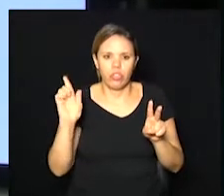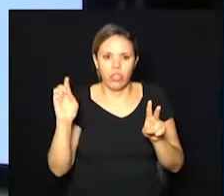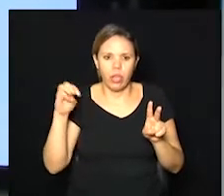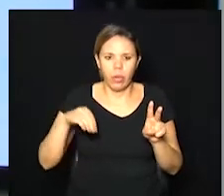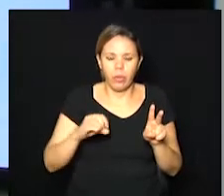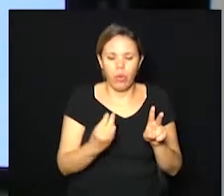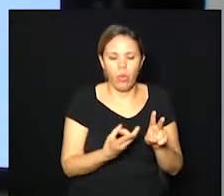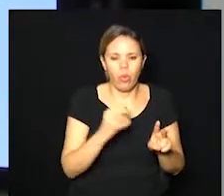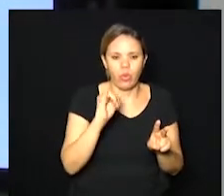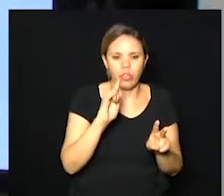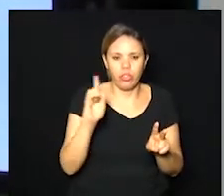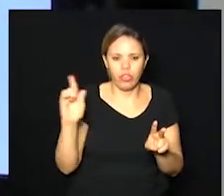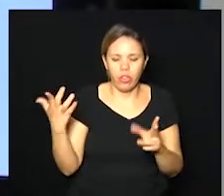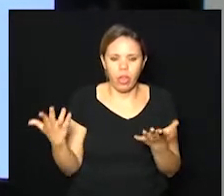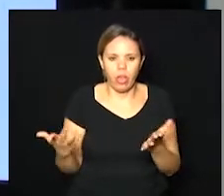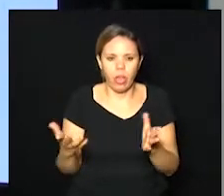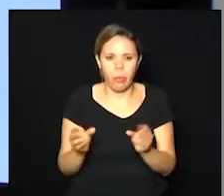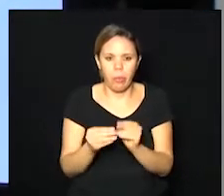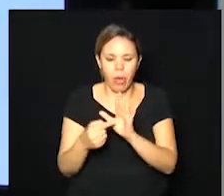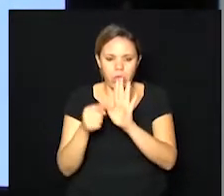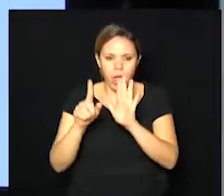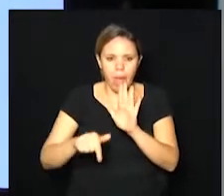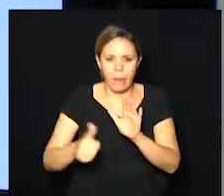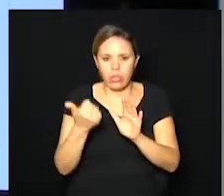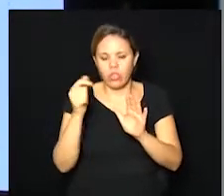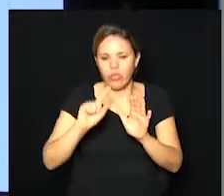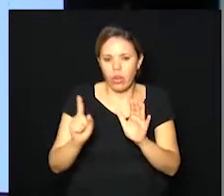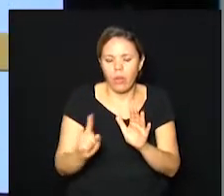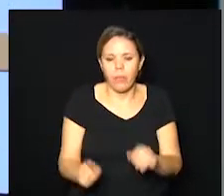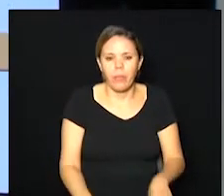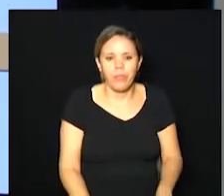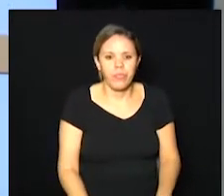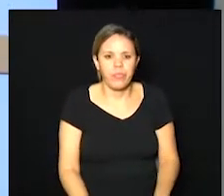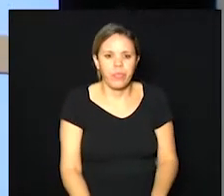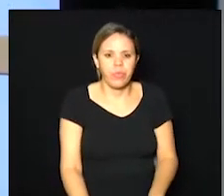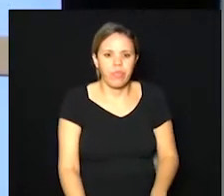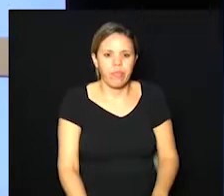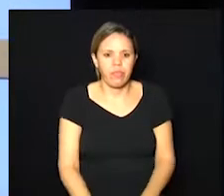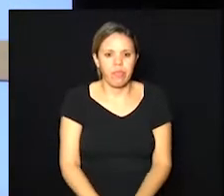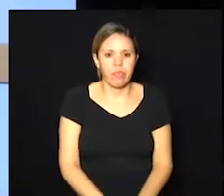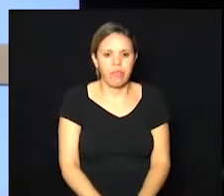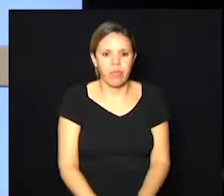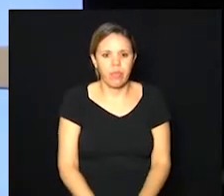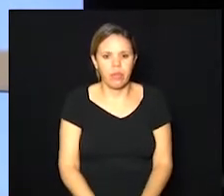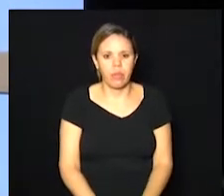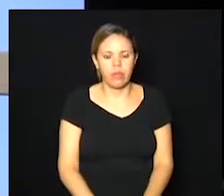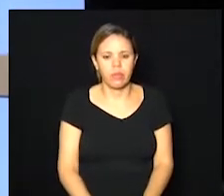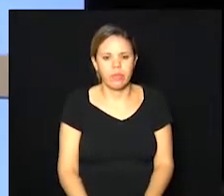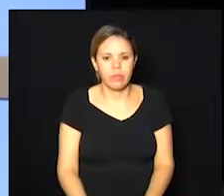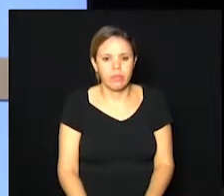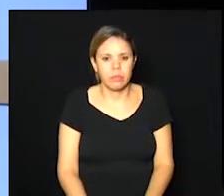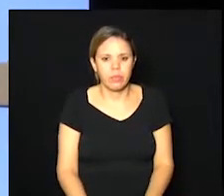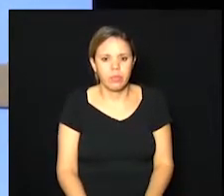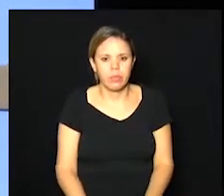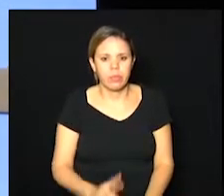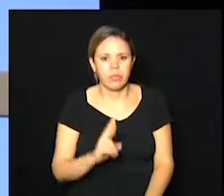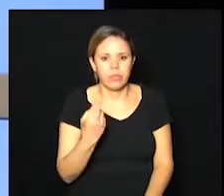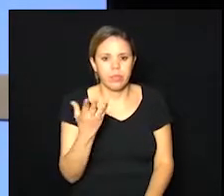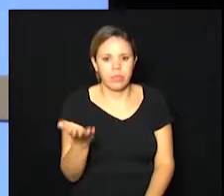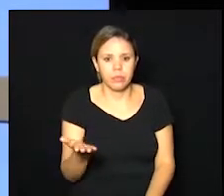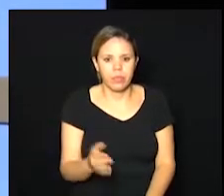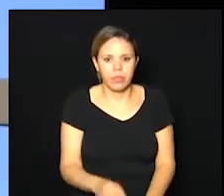banda define se é positivo ou não. Seguinte. Bom, então já vamos aqui para os resultados.